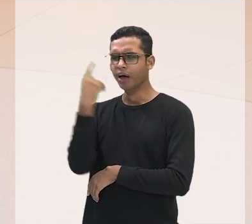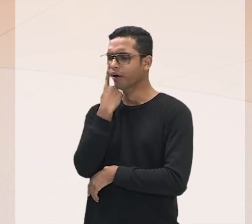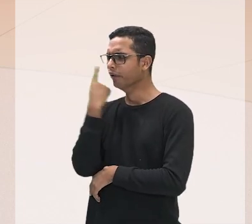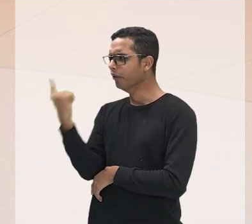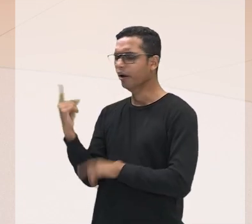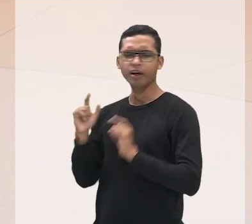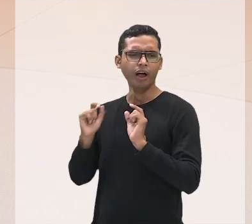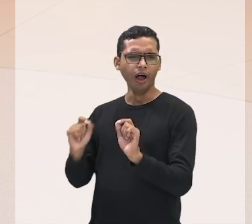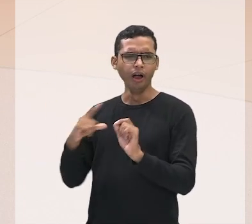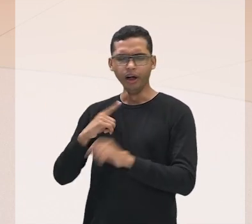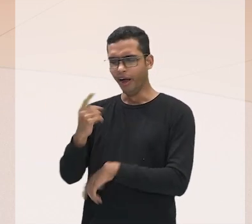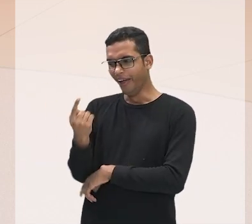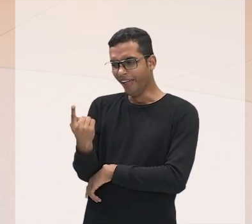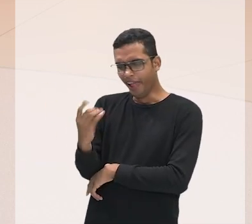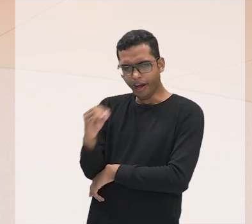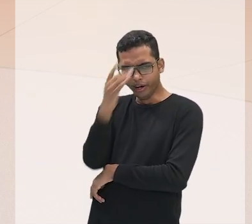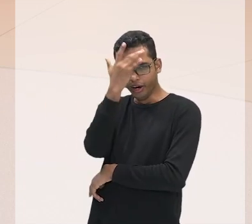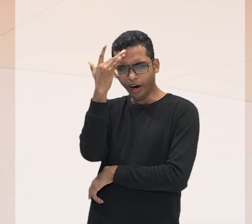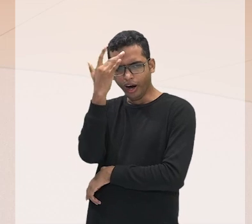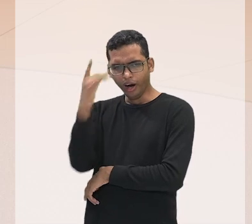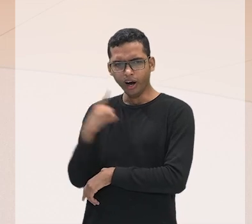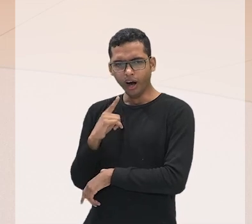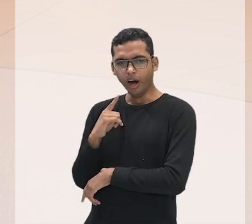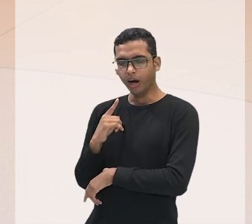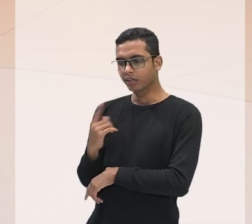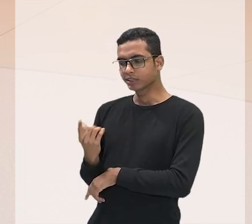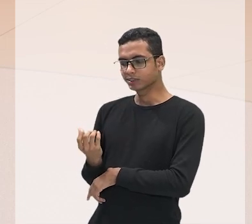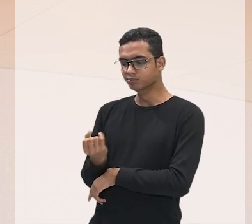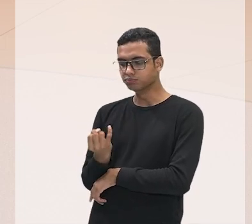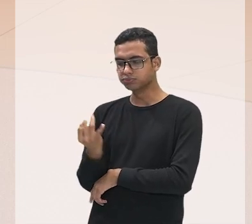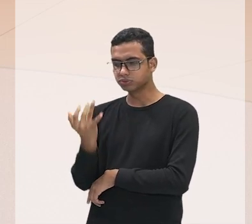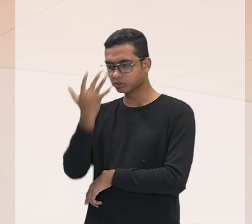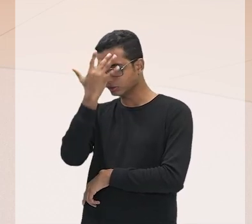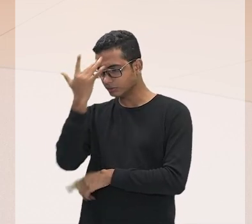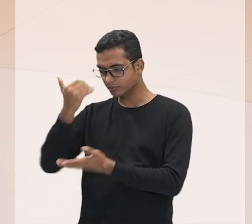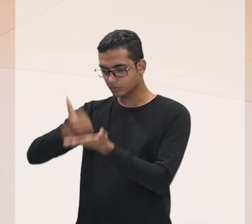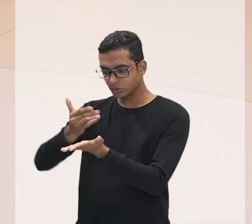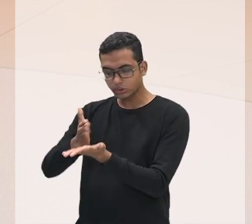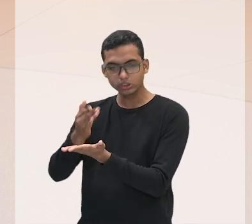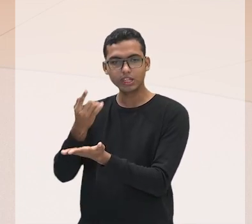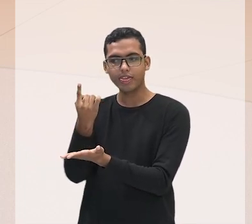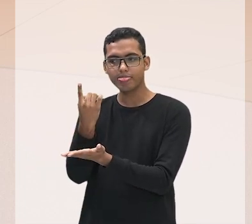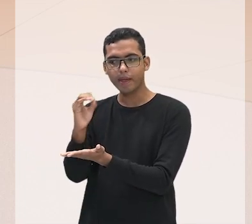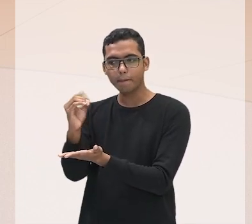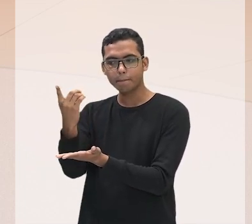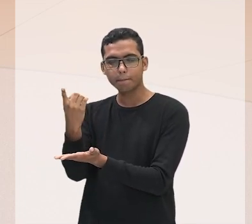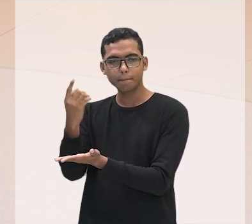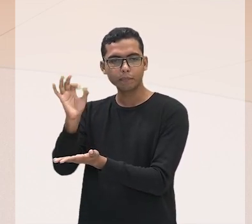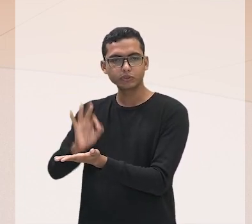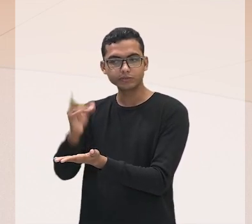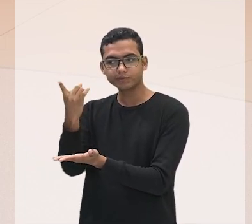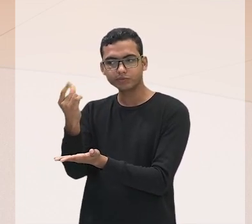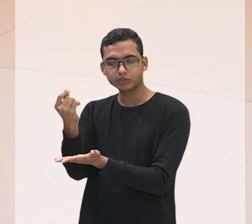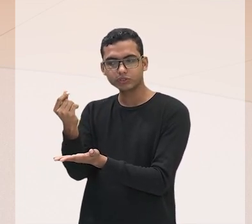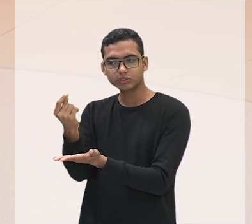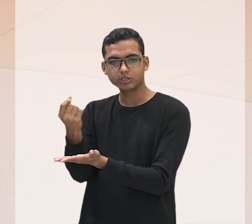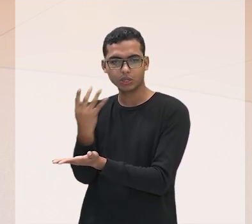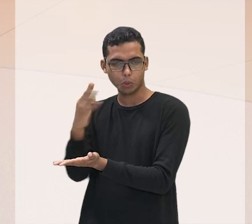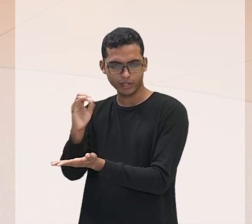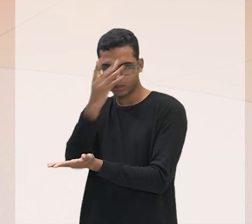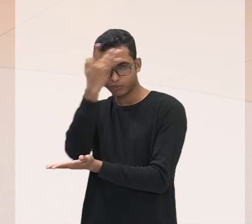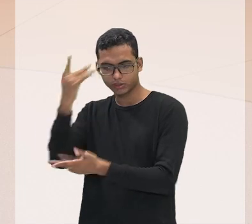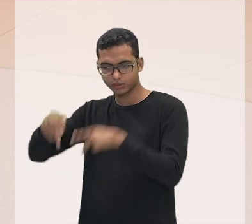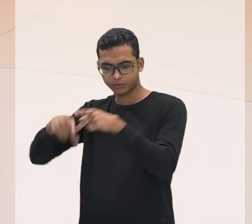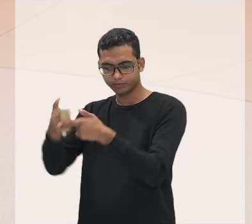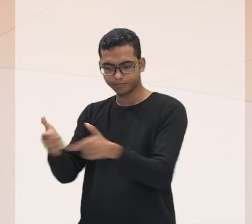aí apenas 10% desse bolo, desse dinheiro. Enquanto isso aqui, pertinho aqui, olha só a